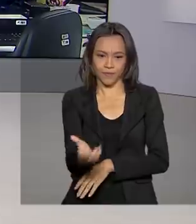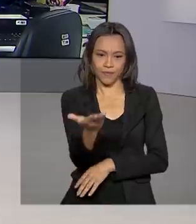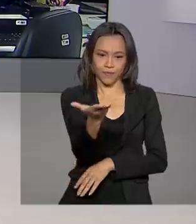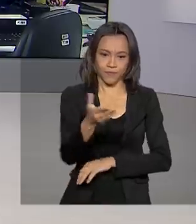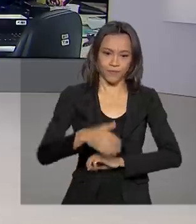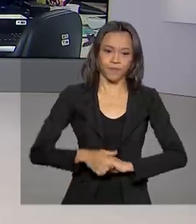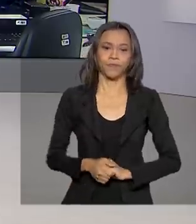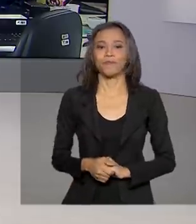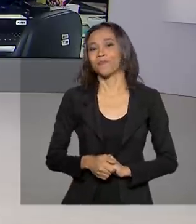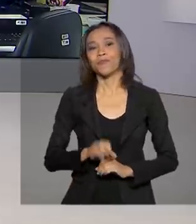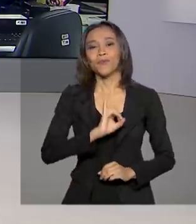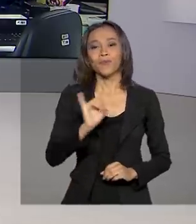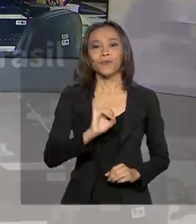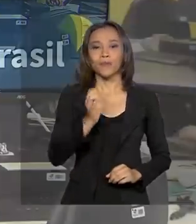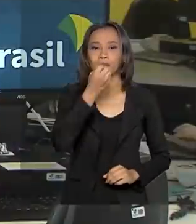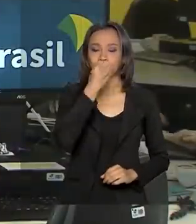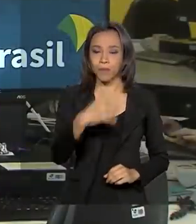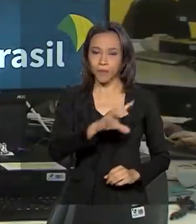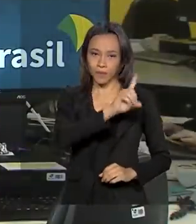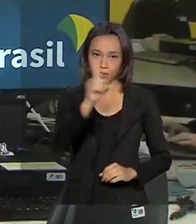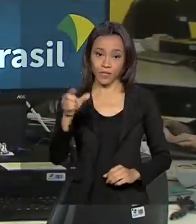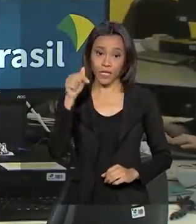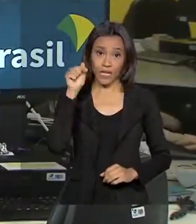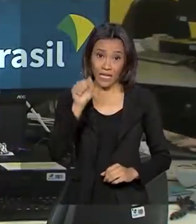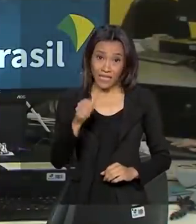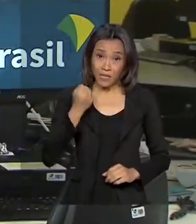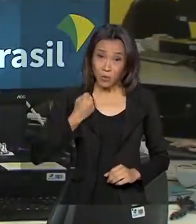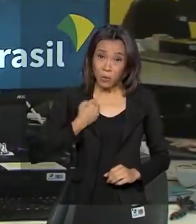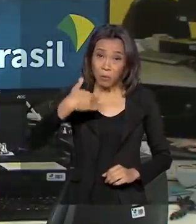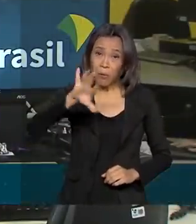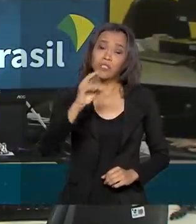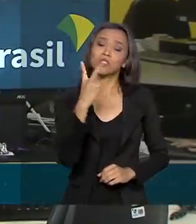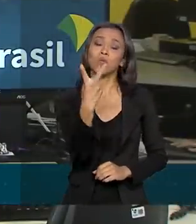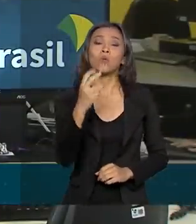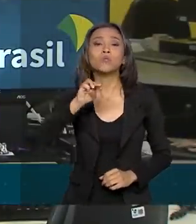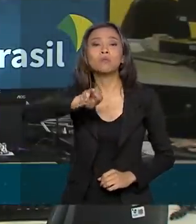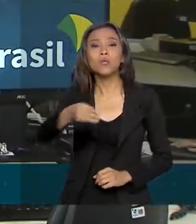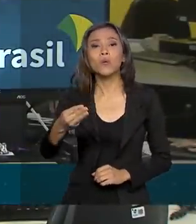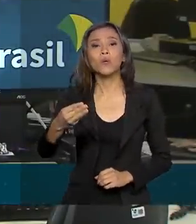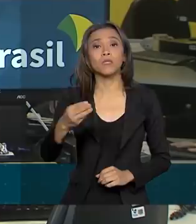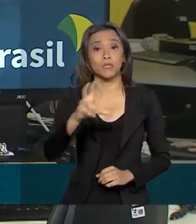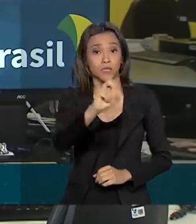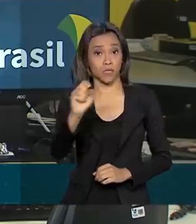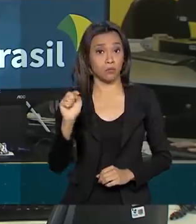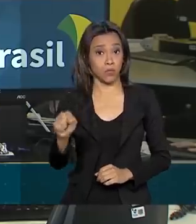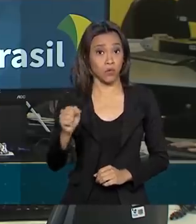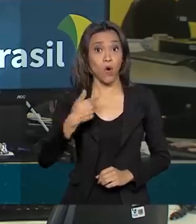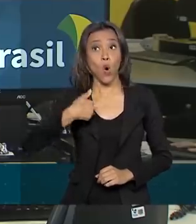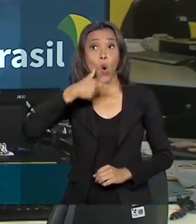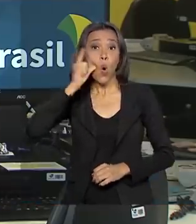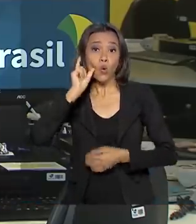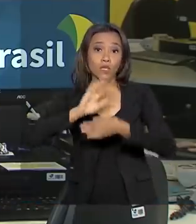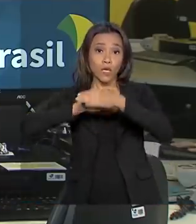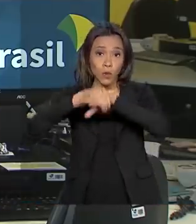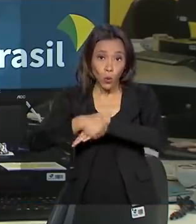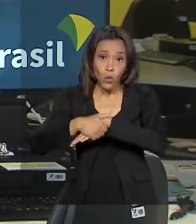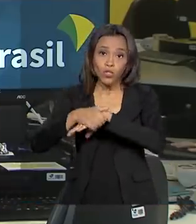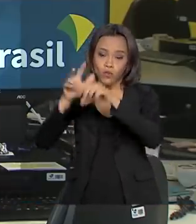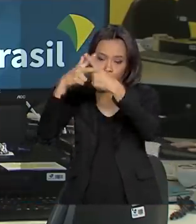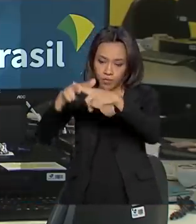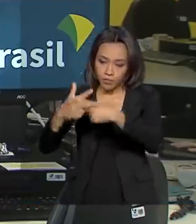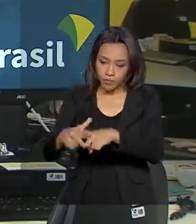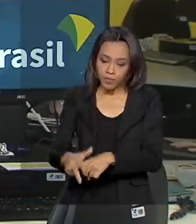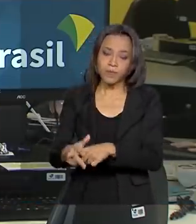Oi, Renata, bom dia. Esse número de mais de 2 milhões e meio de inscrições foi atualizado no final da noite de ontem pelo Ministro da